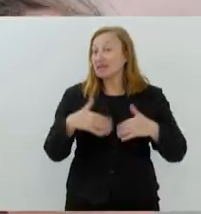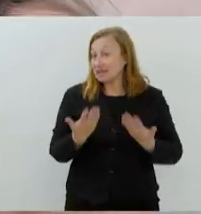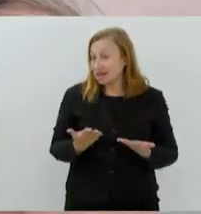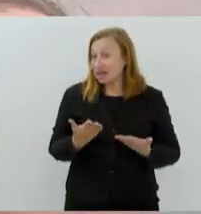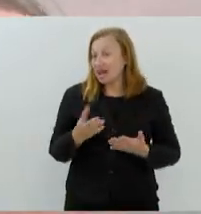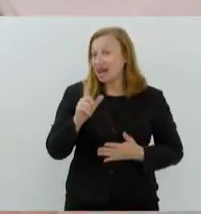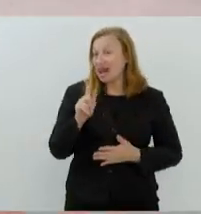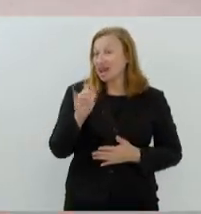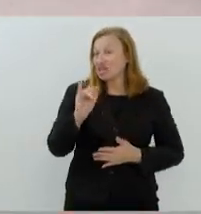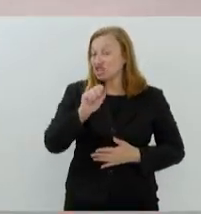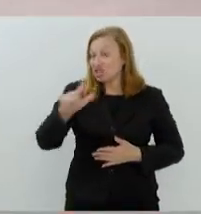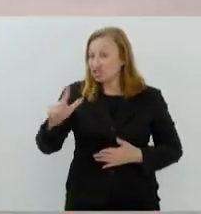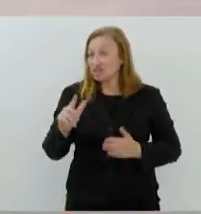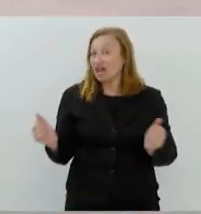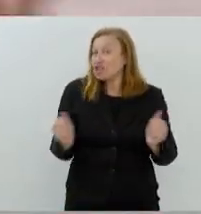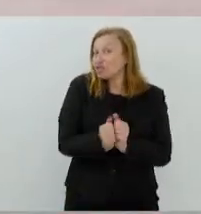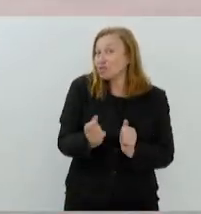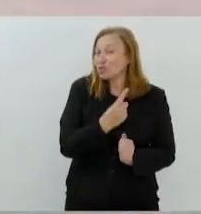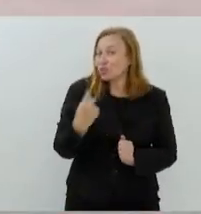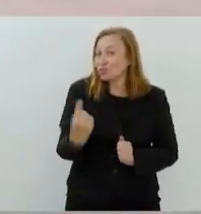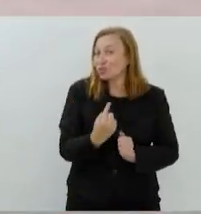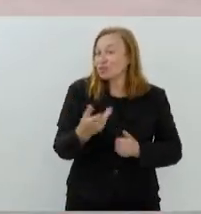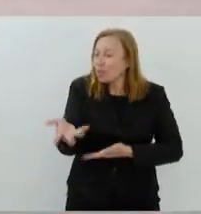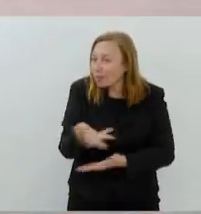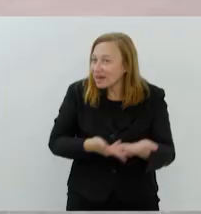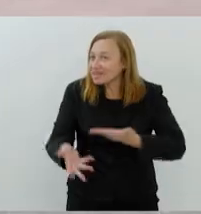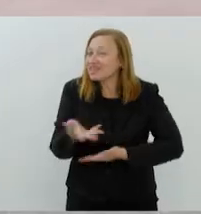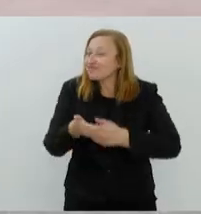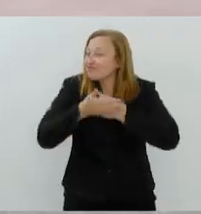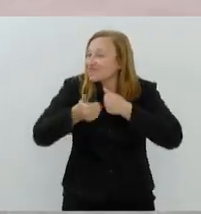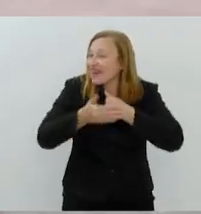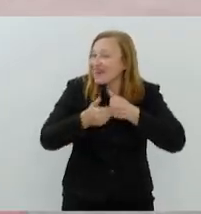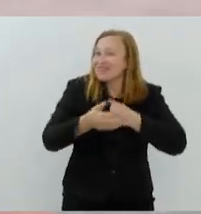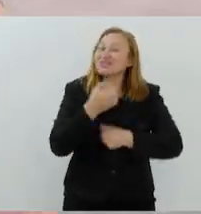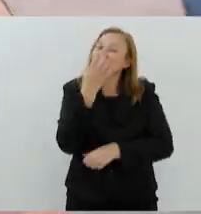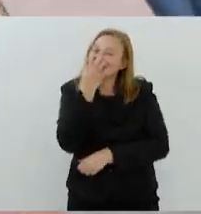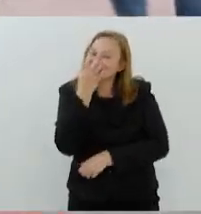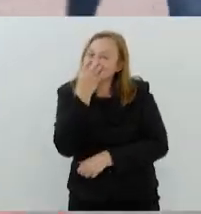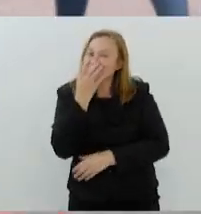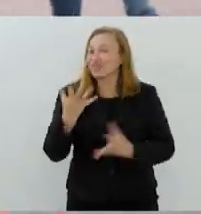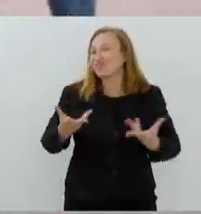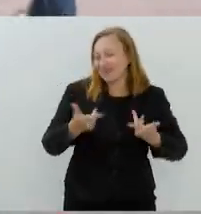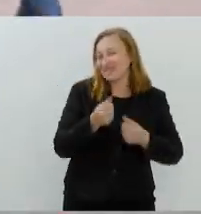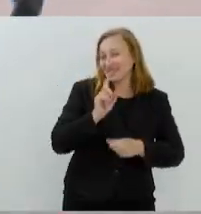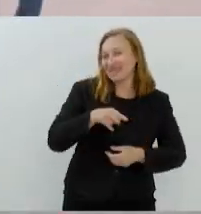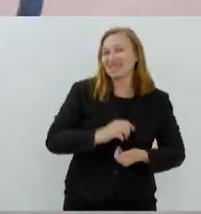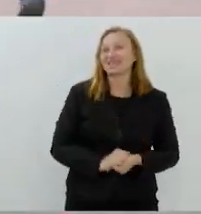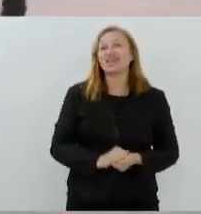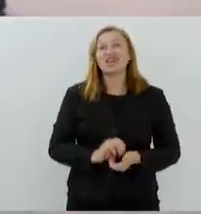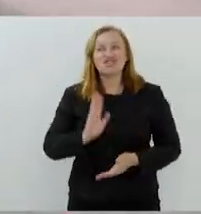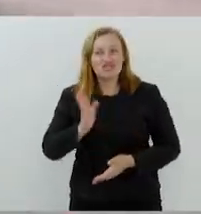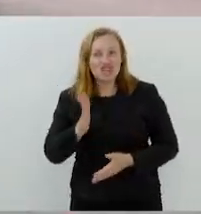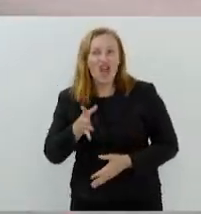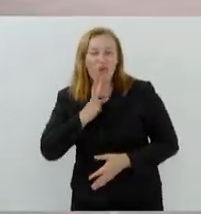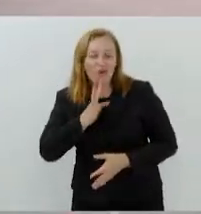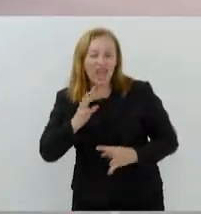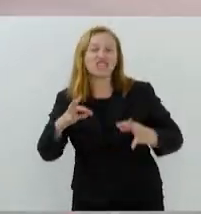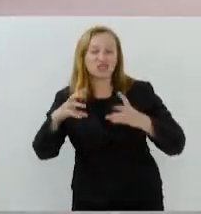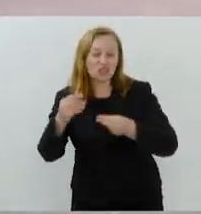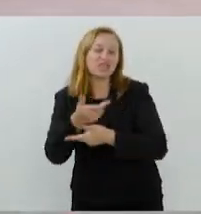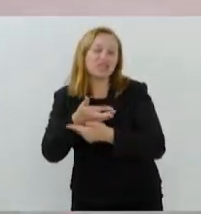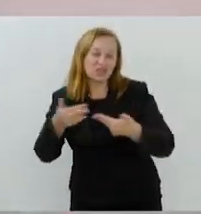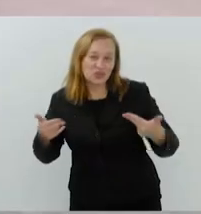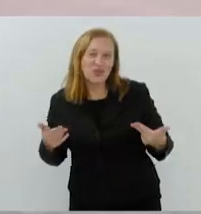estar conosco lá compartilhando o carinho canino, né? Que é maravilhoso. Ela já está por dentro de todas as